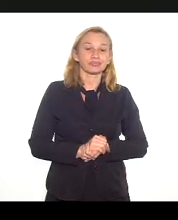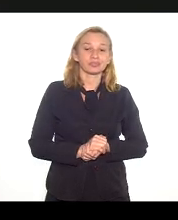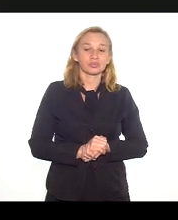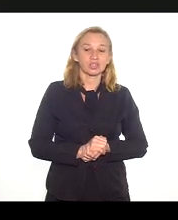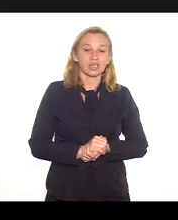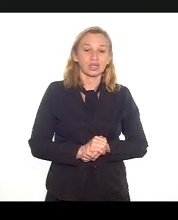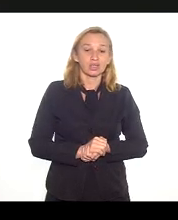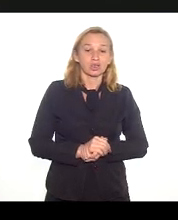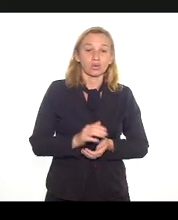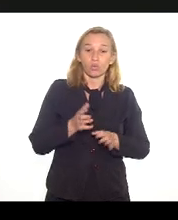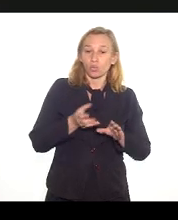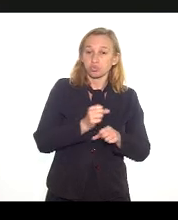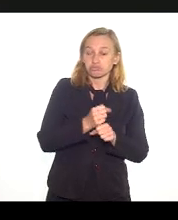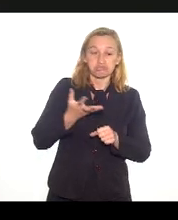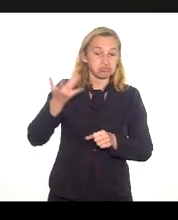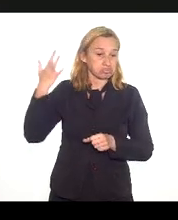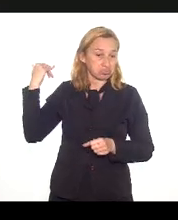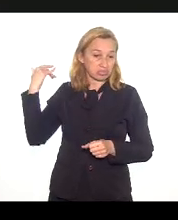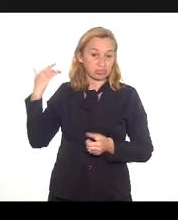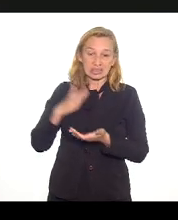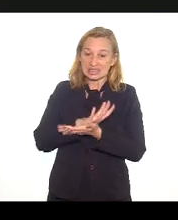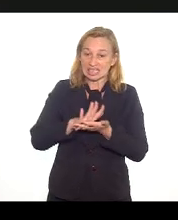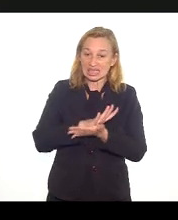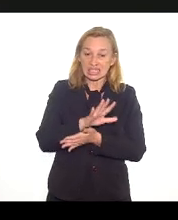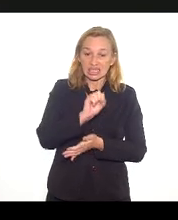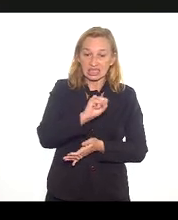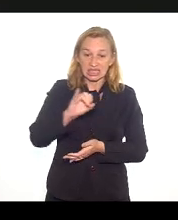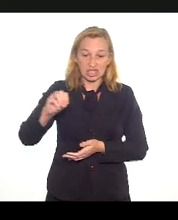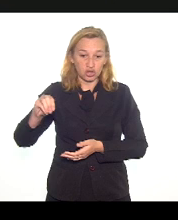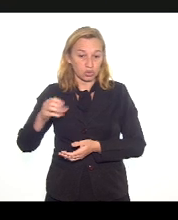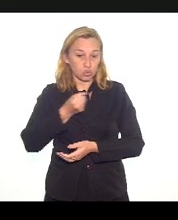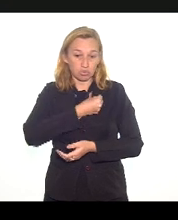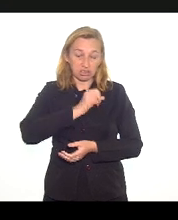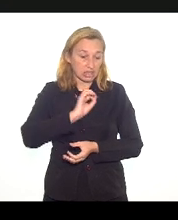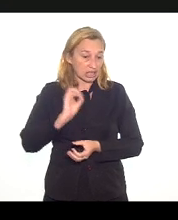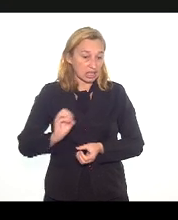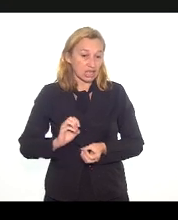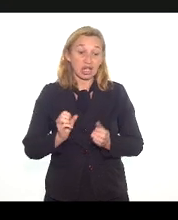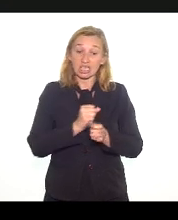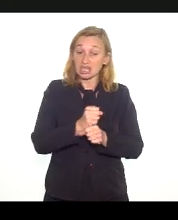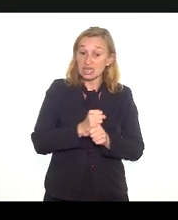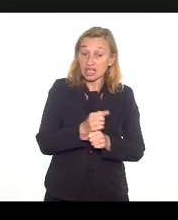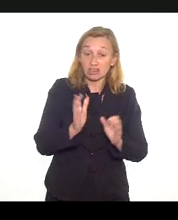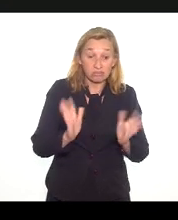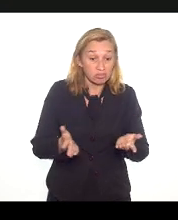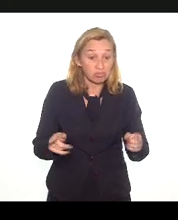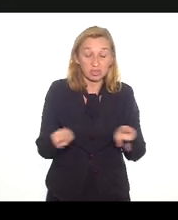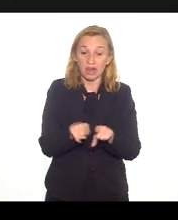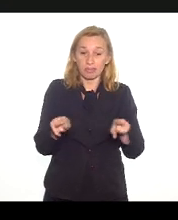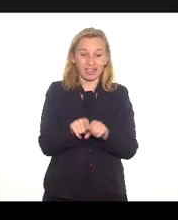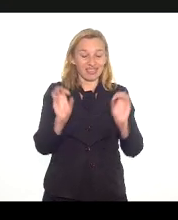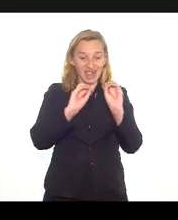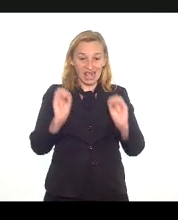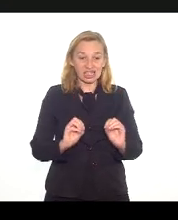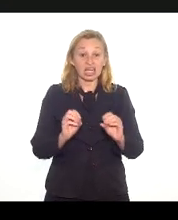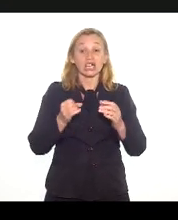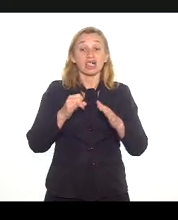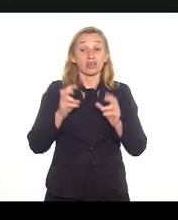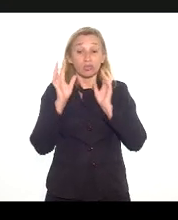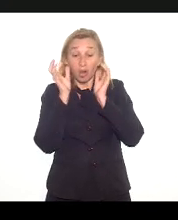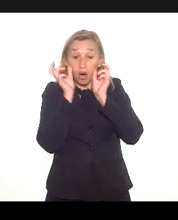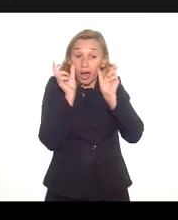ciência no ano passado, não vai ter esse ano, e deputada Bônica e Valdeca que a gente tem que estar atento, porque se o governo federal